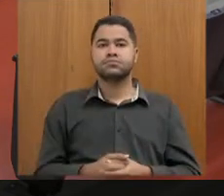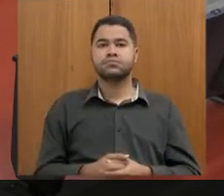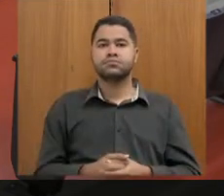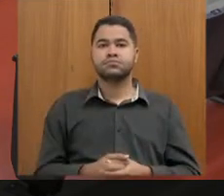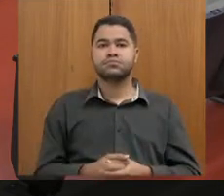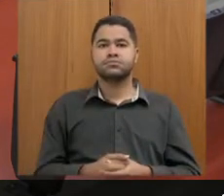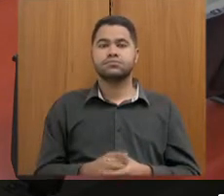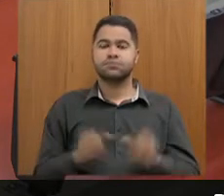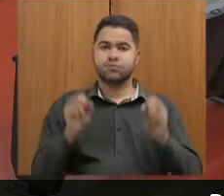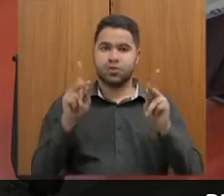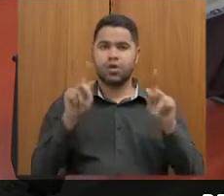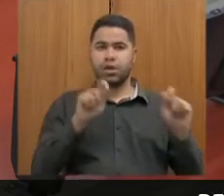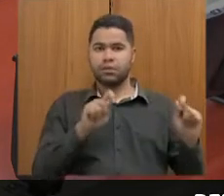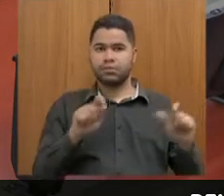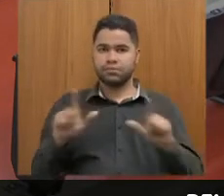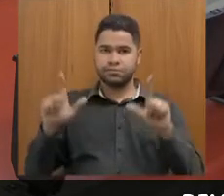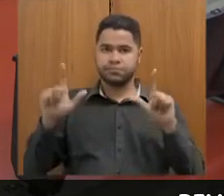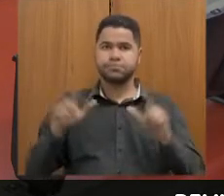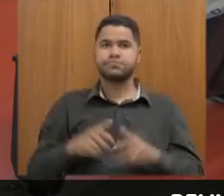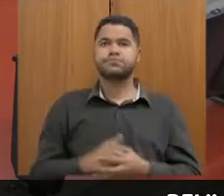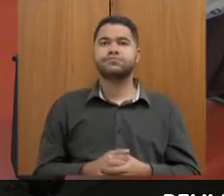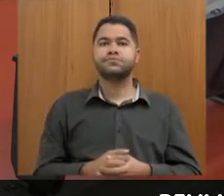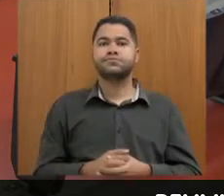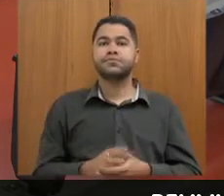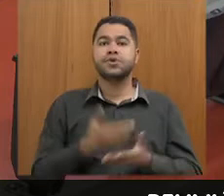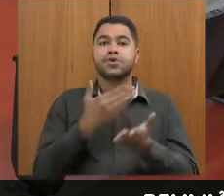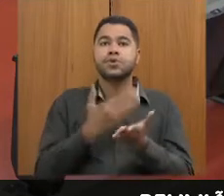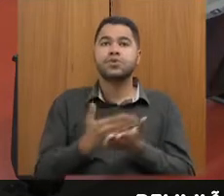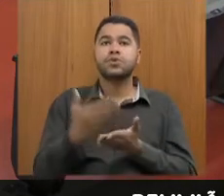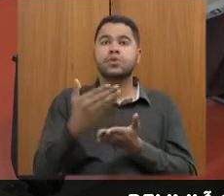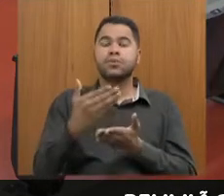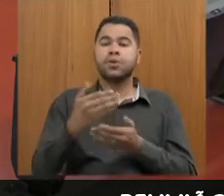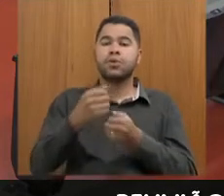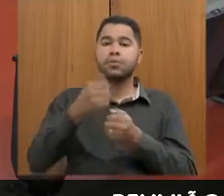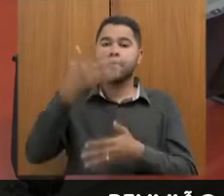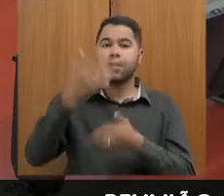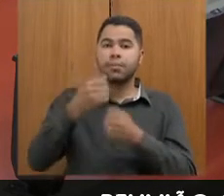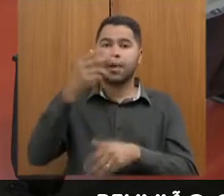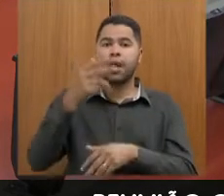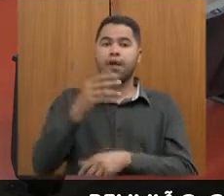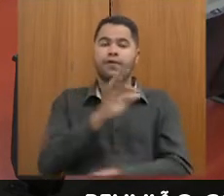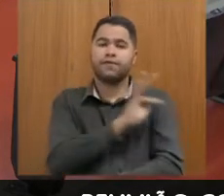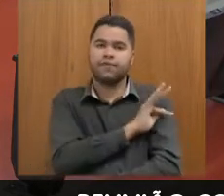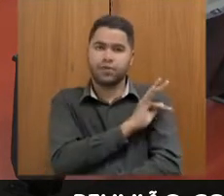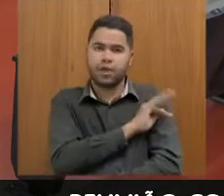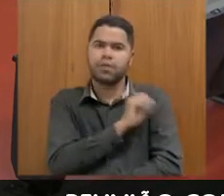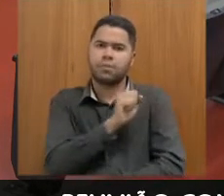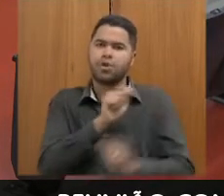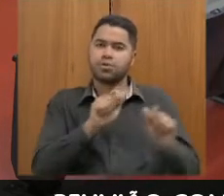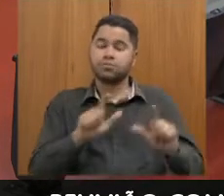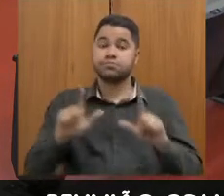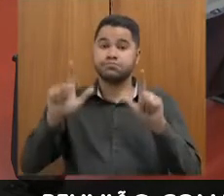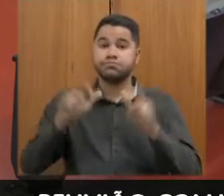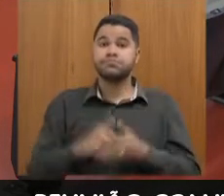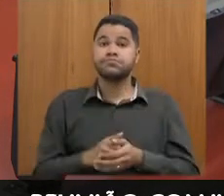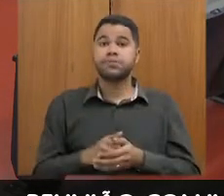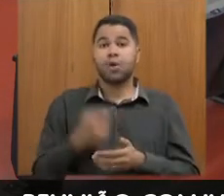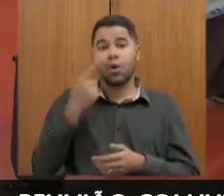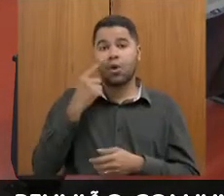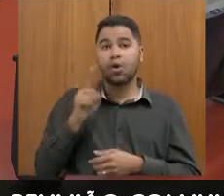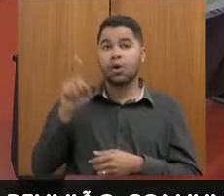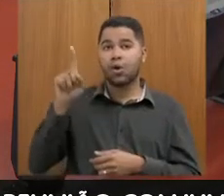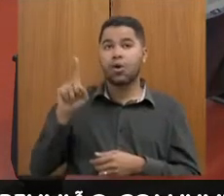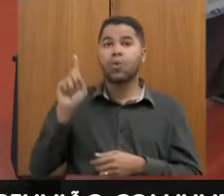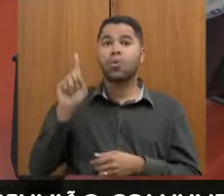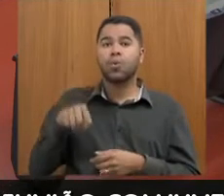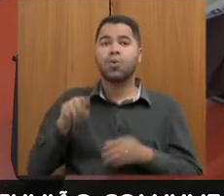Ok, pode passar. Vamos iniciar pelos dados fiscais. Pode passar. Bom, aí é o comportamento dos dados